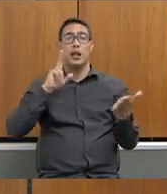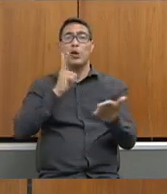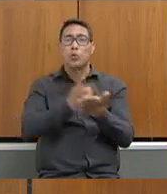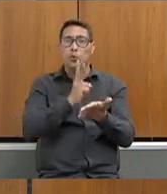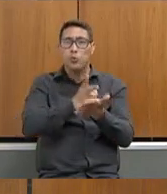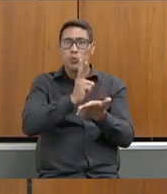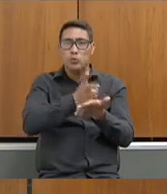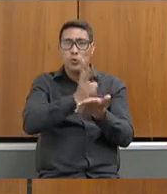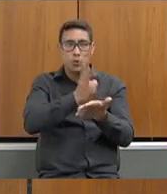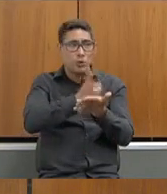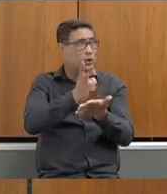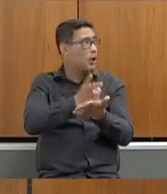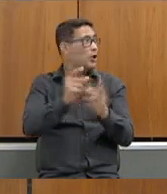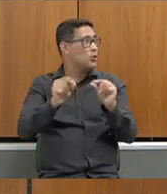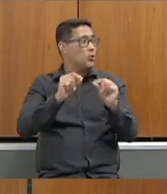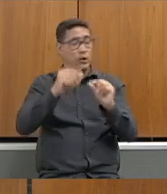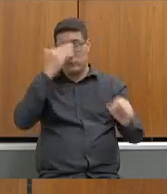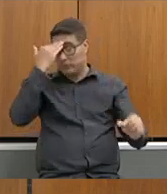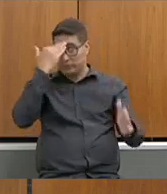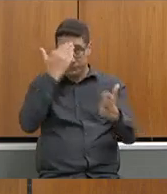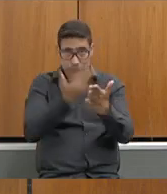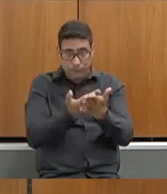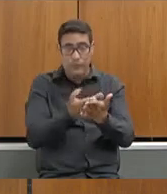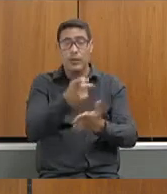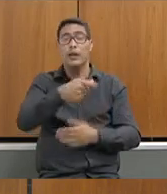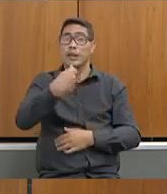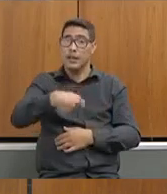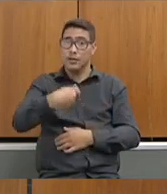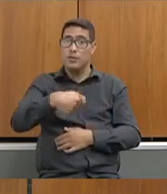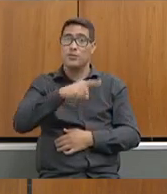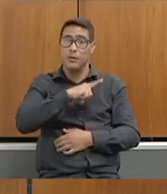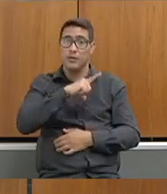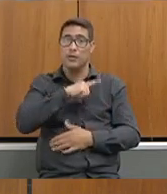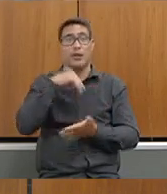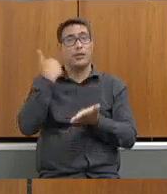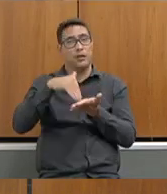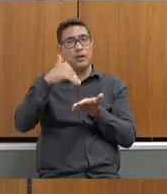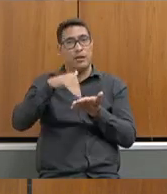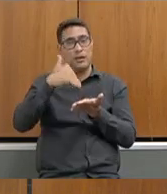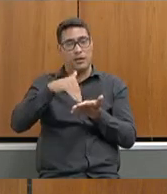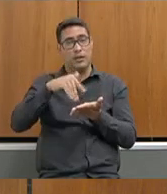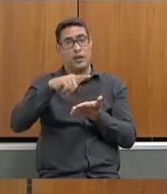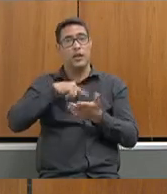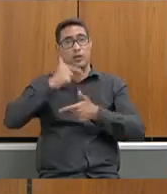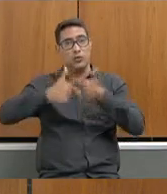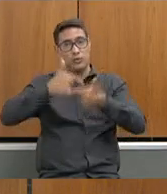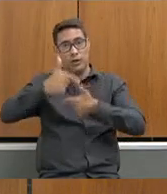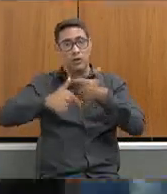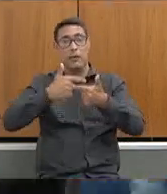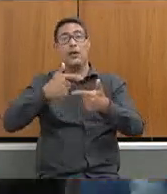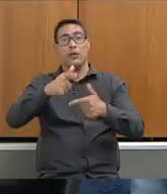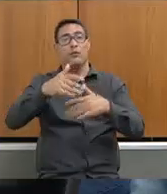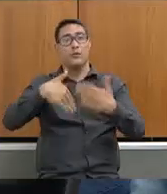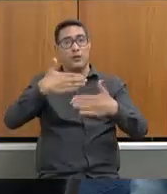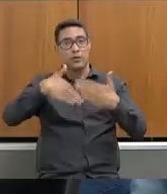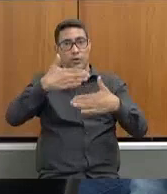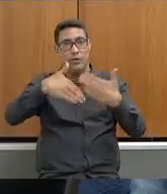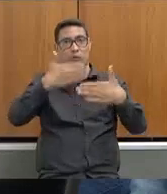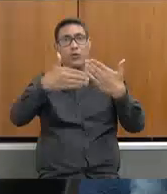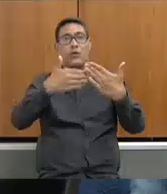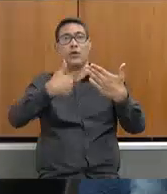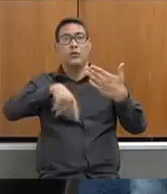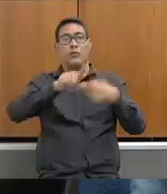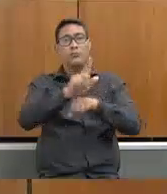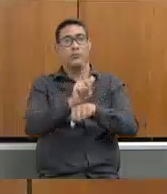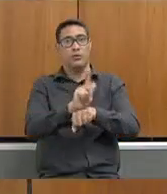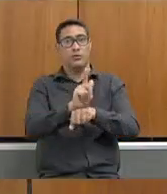firma a credibilidade que nós precisamos ter na Secretaria de Estado de Educação e no trabalho que vocês vêm desenvolvendo enquanto gestores.